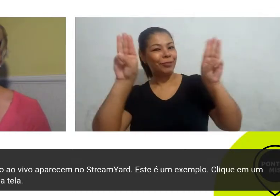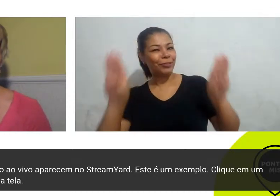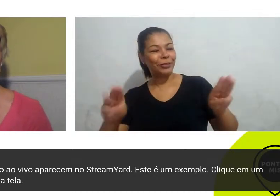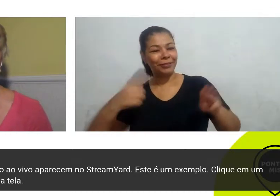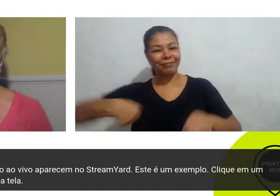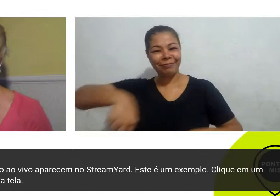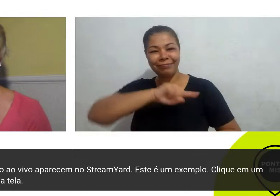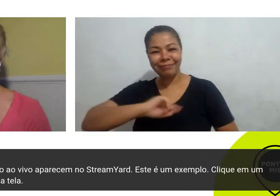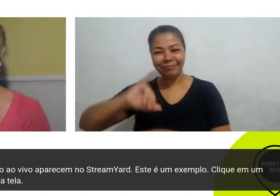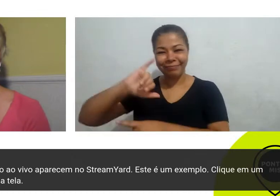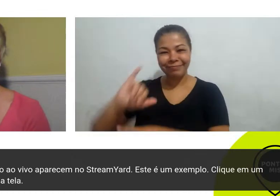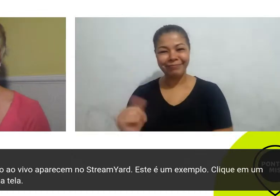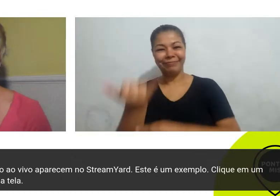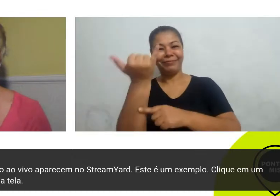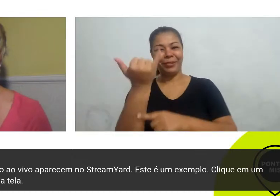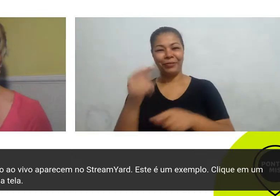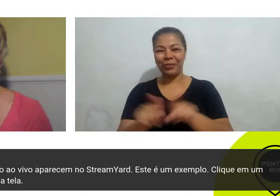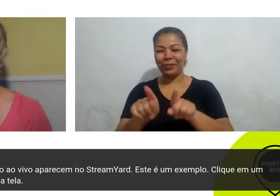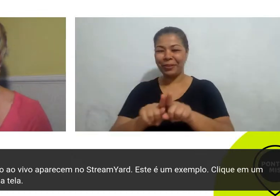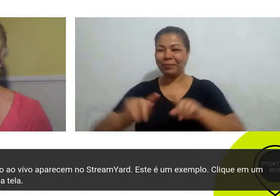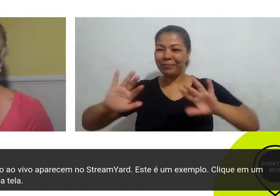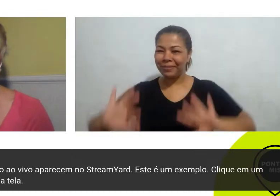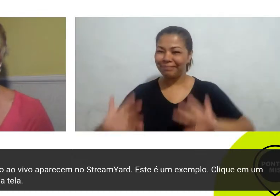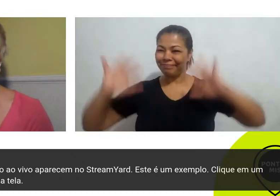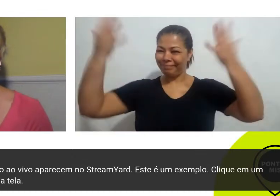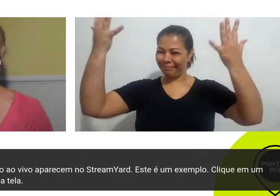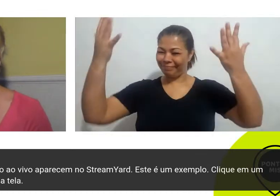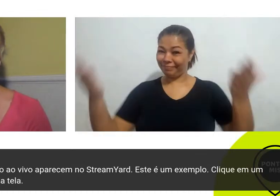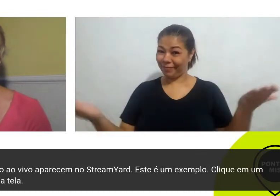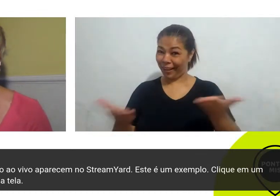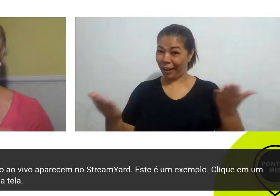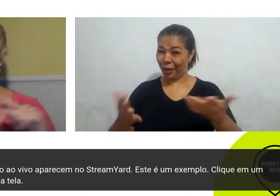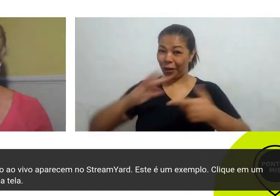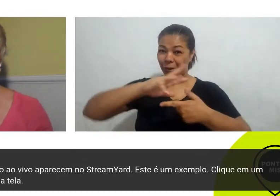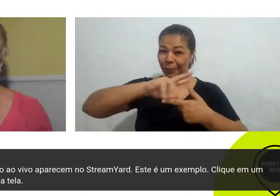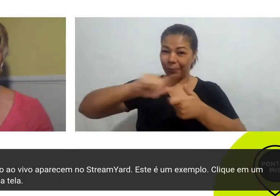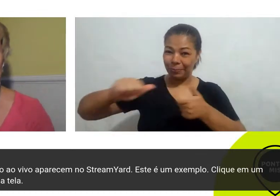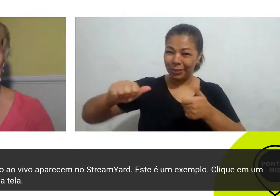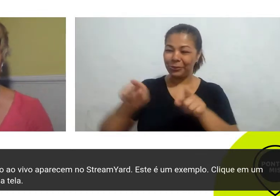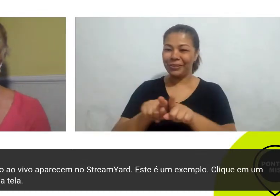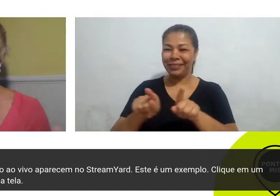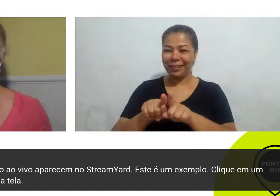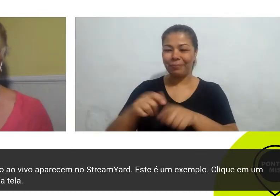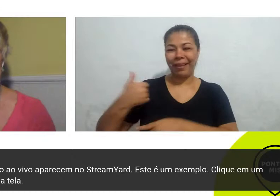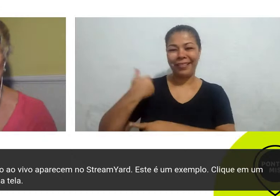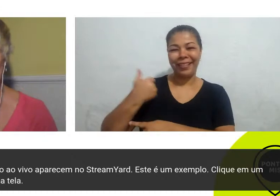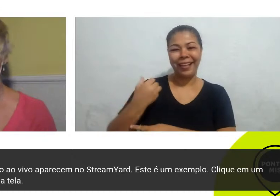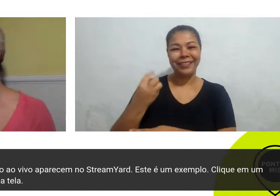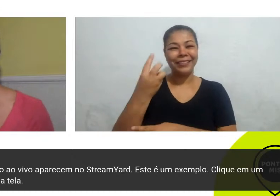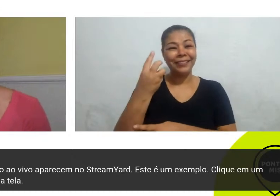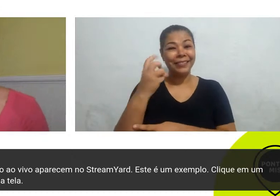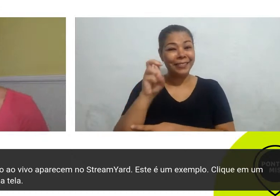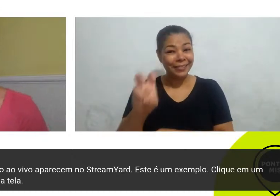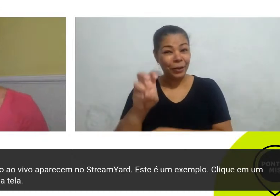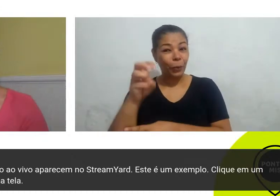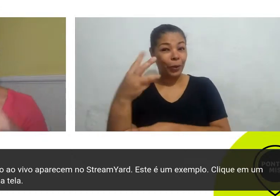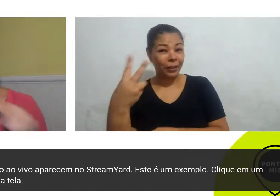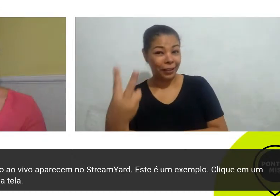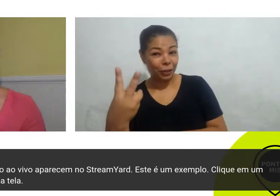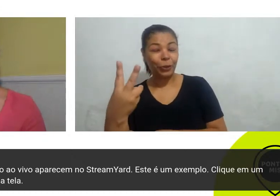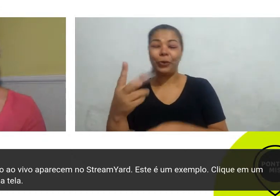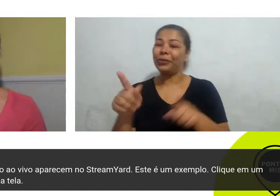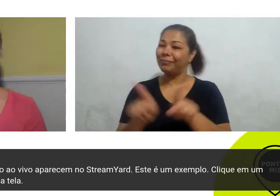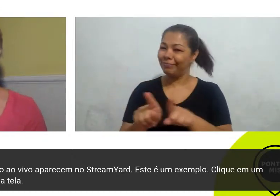essa edição comemorativa aqui também do MIS, 52 anos, amanhã então amanhã prepare seu bolo sua champanhe